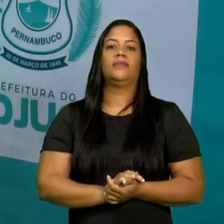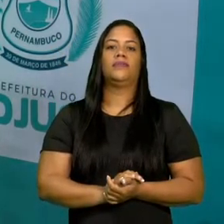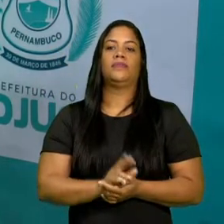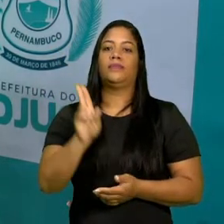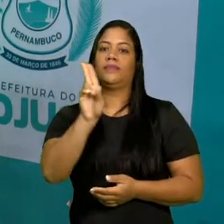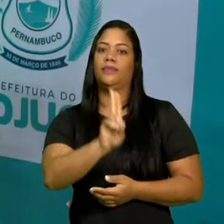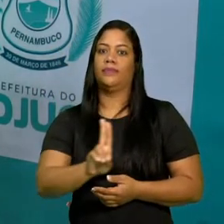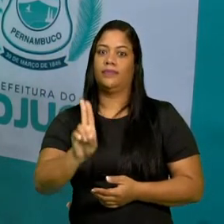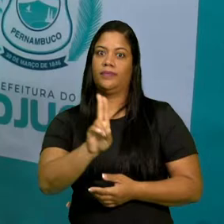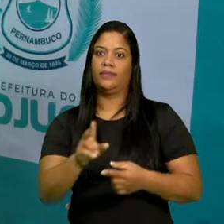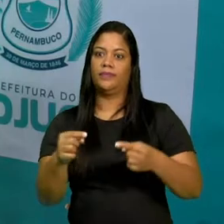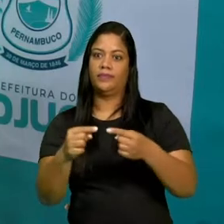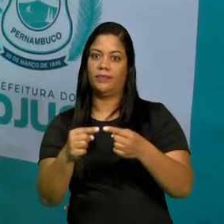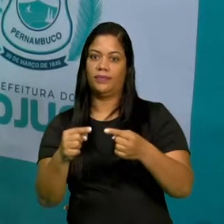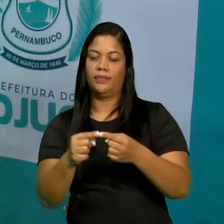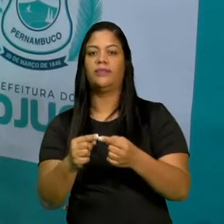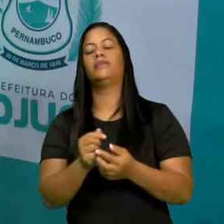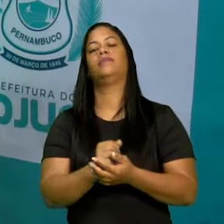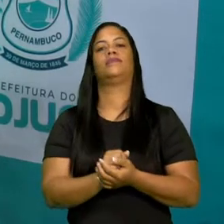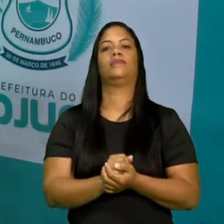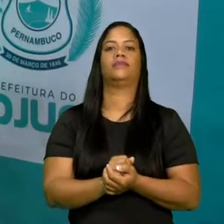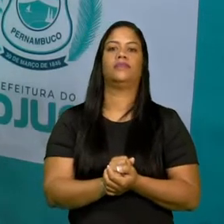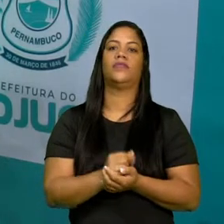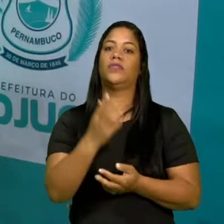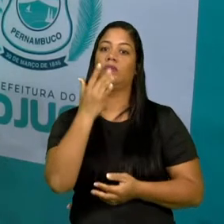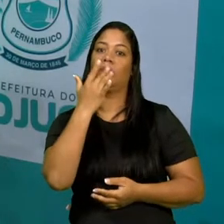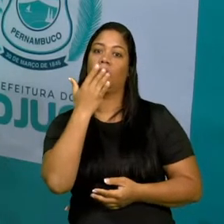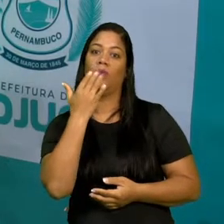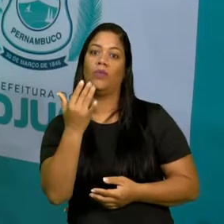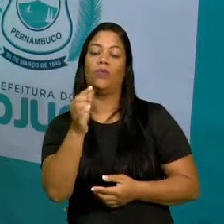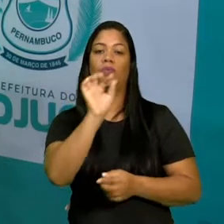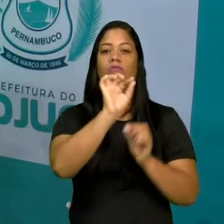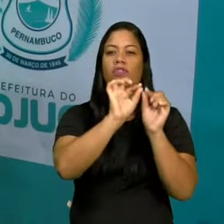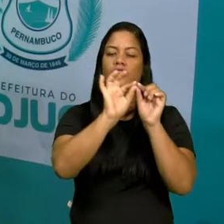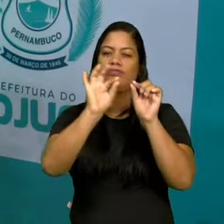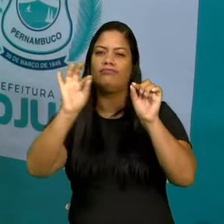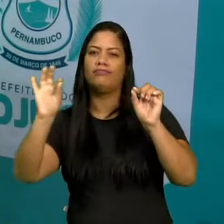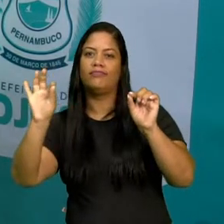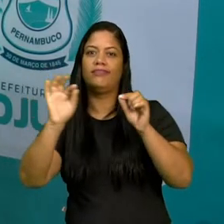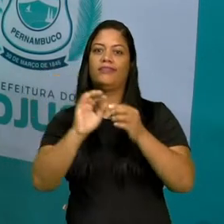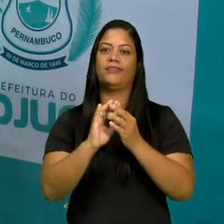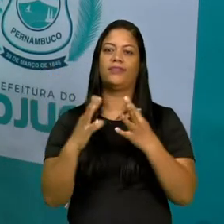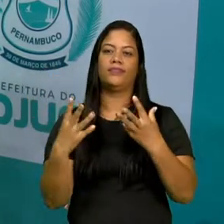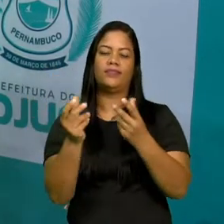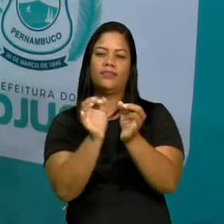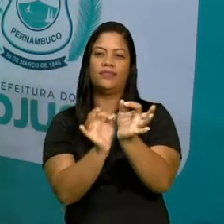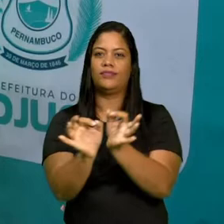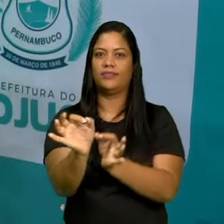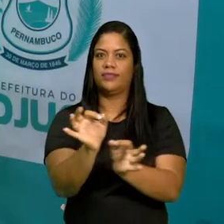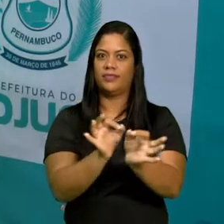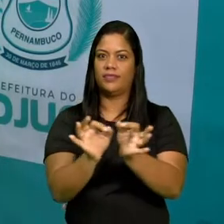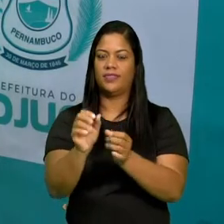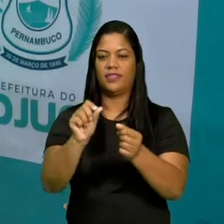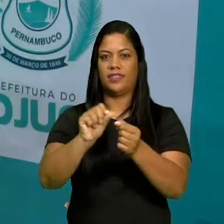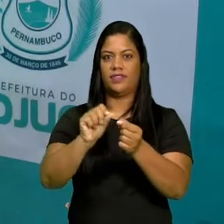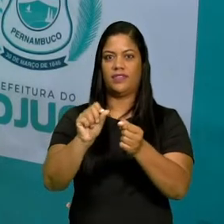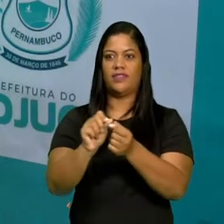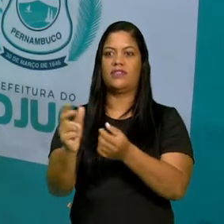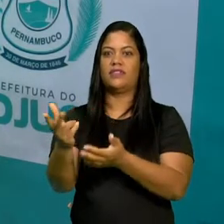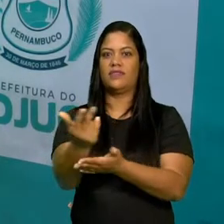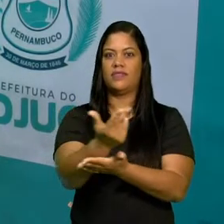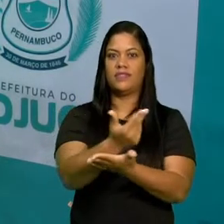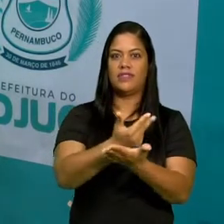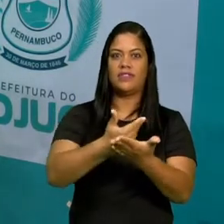usa as relações formais entre cores, linhas e superfícies para compor uma obra,